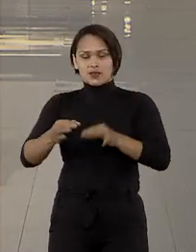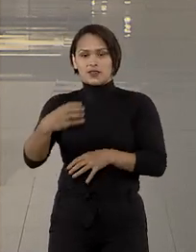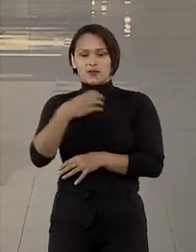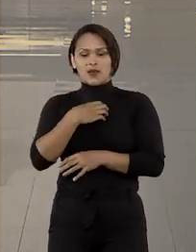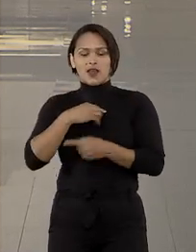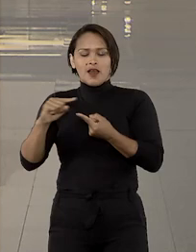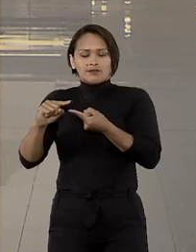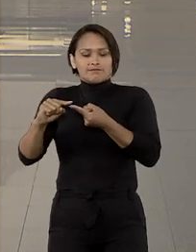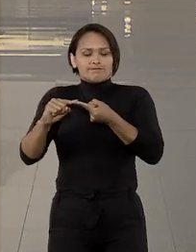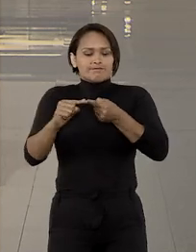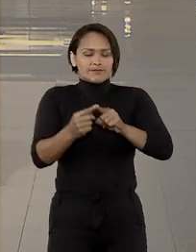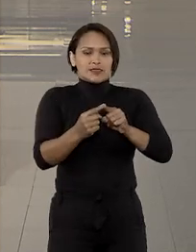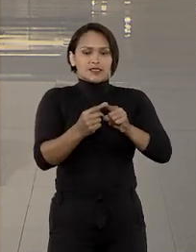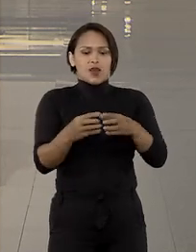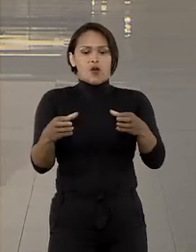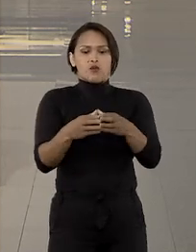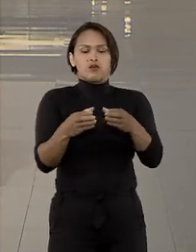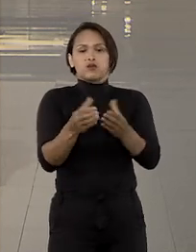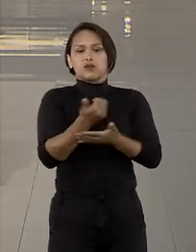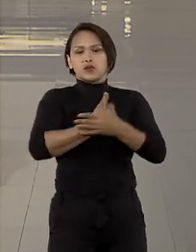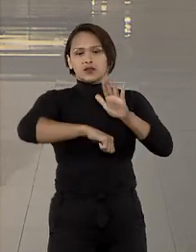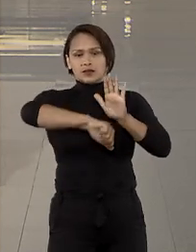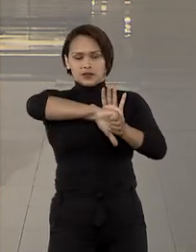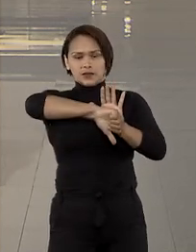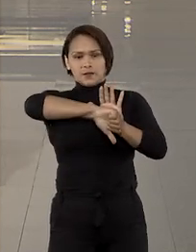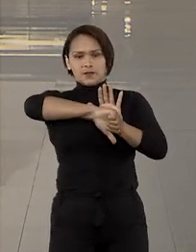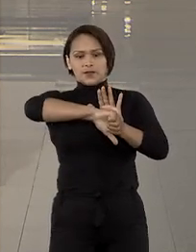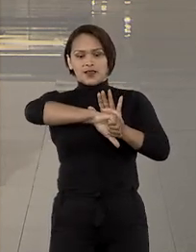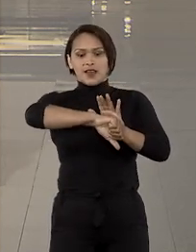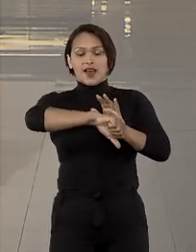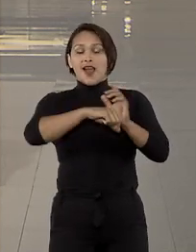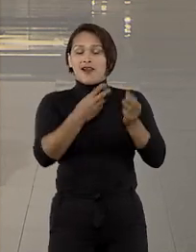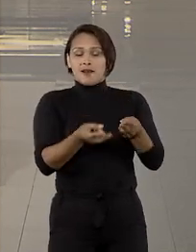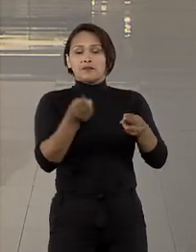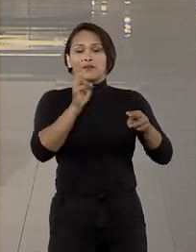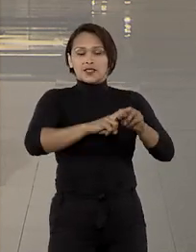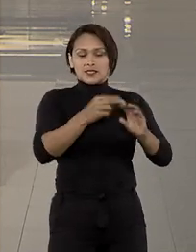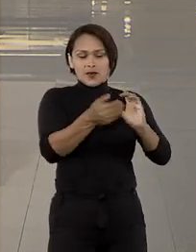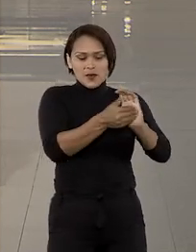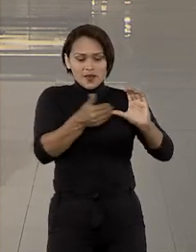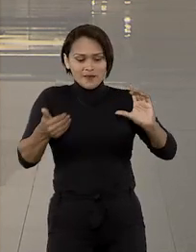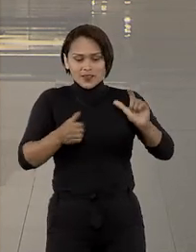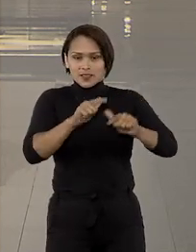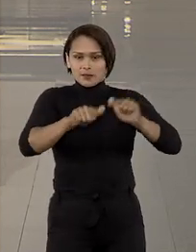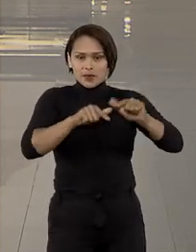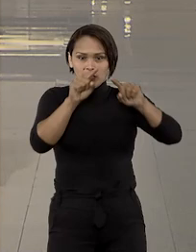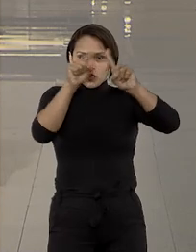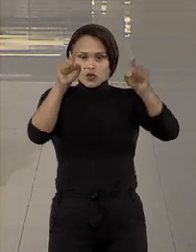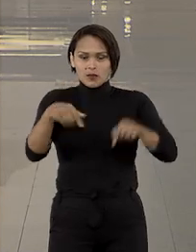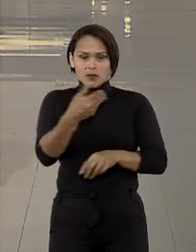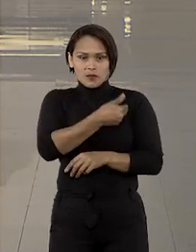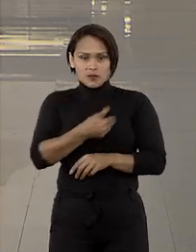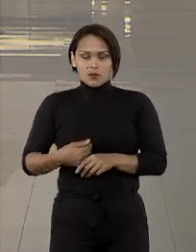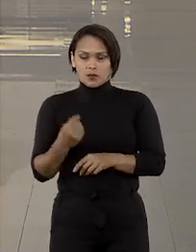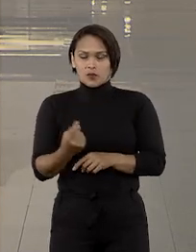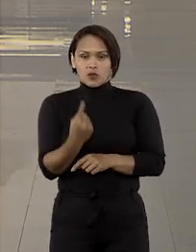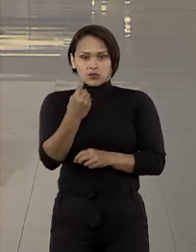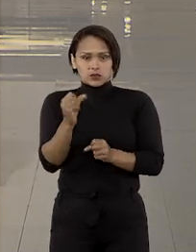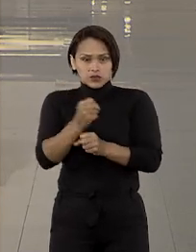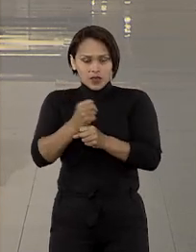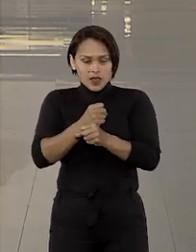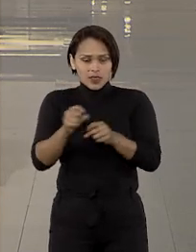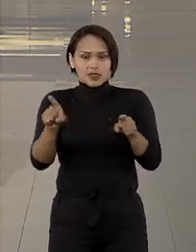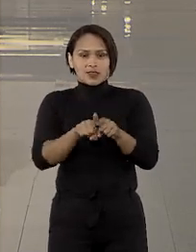que estariam ligadas ao grupo criminoso. Além da prisão e do afastamento da função pública por um ano, o ministro afastou pelo